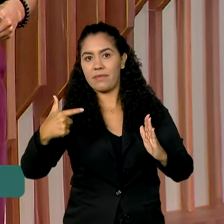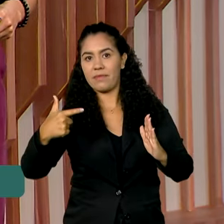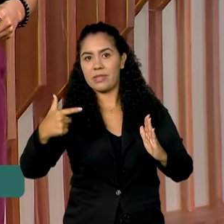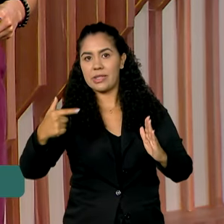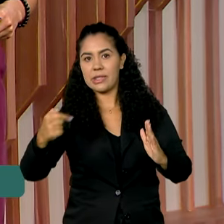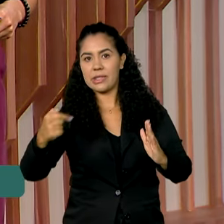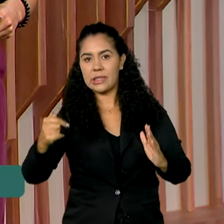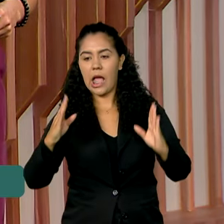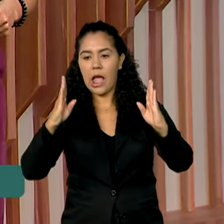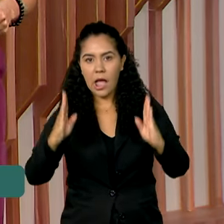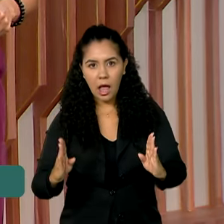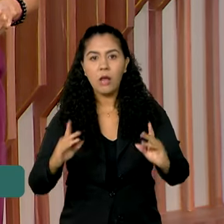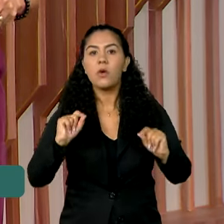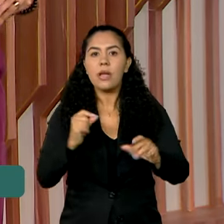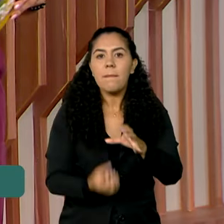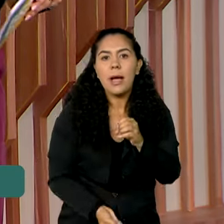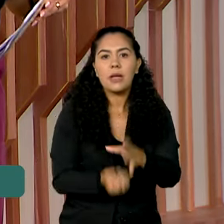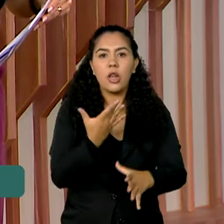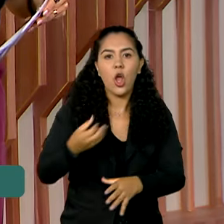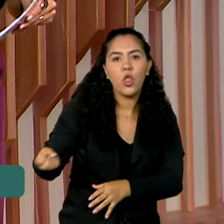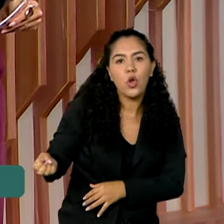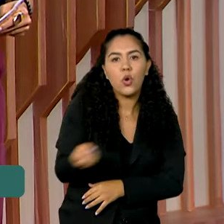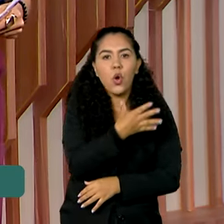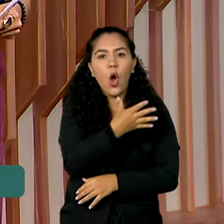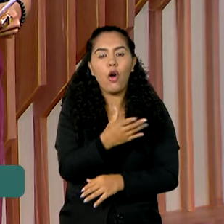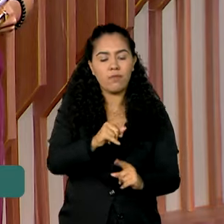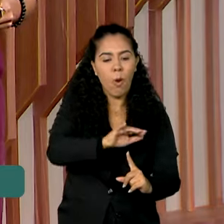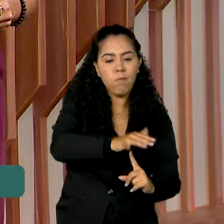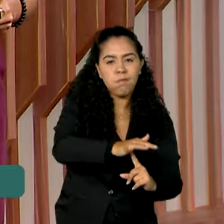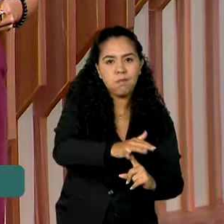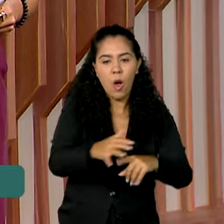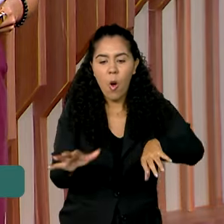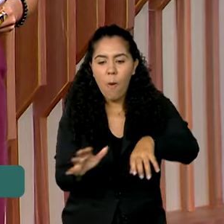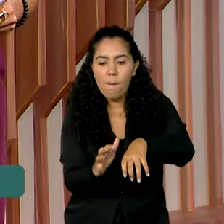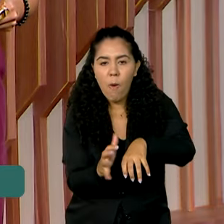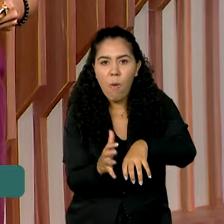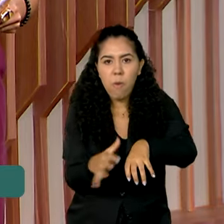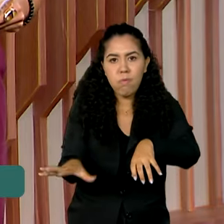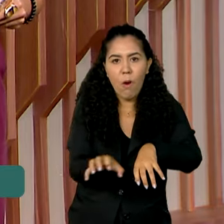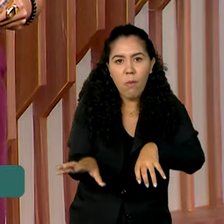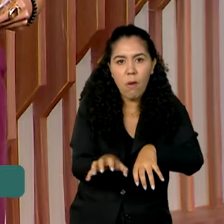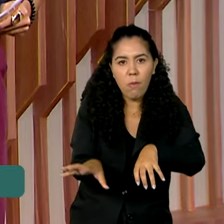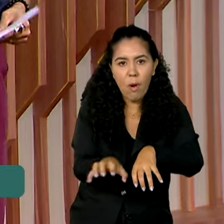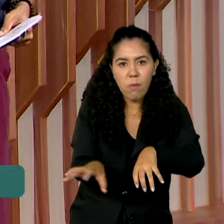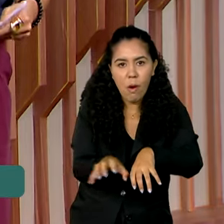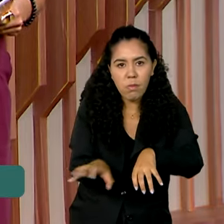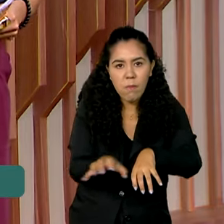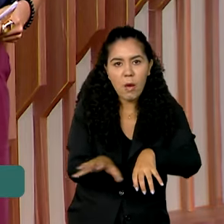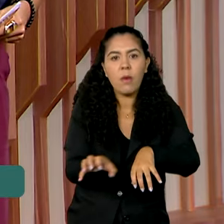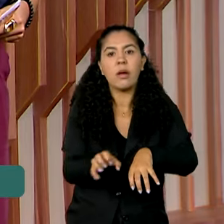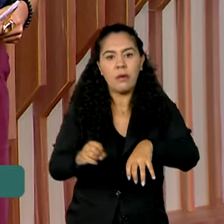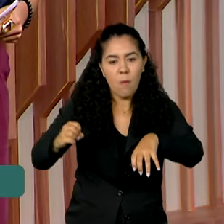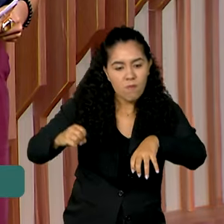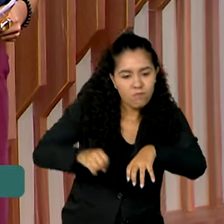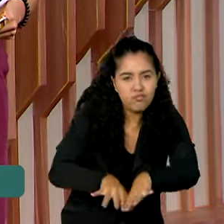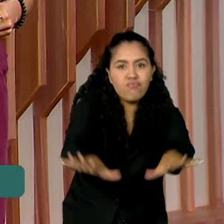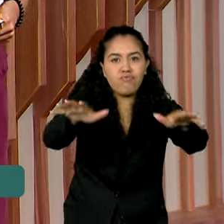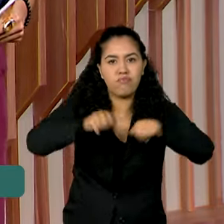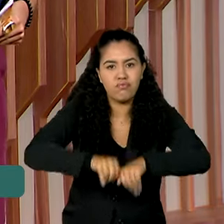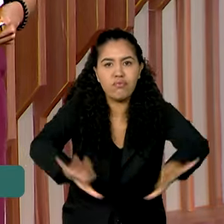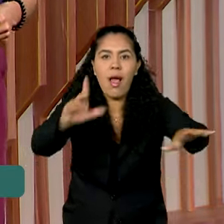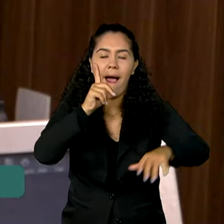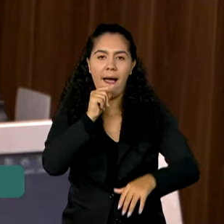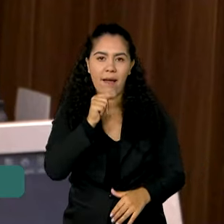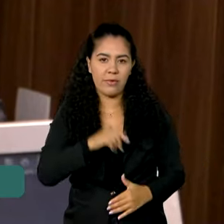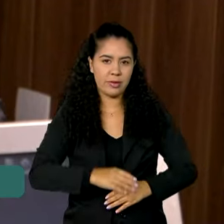a instalação de novos conjuntos de motores e bombas, que vão aumentar a capacidade de transporte de